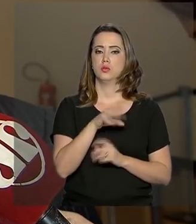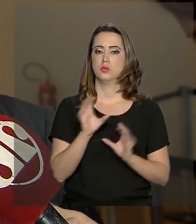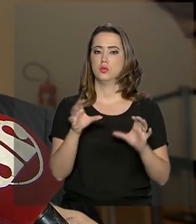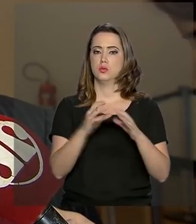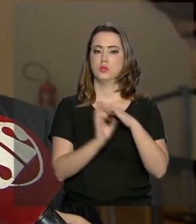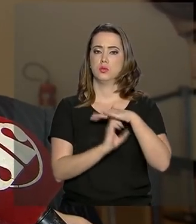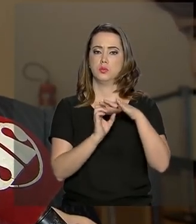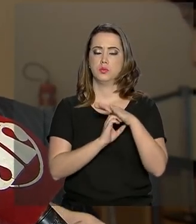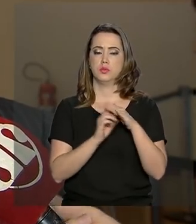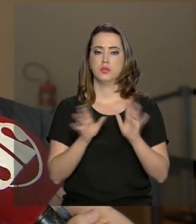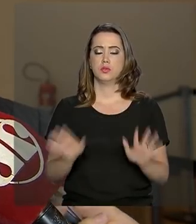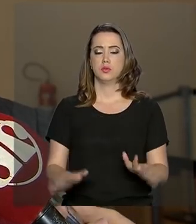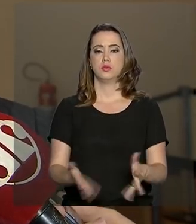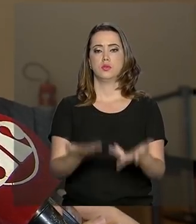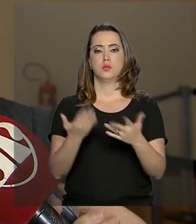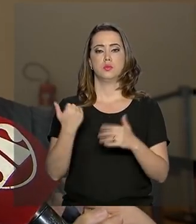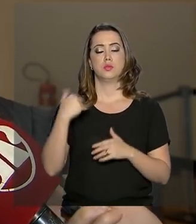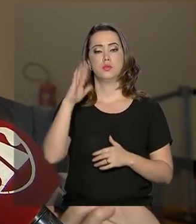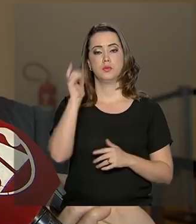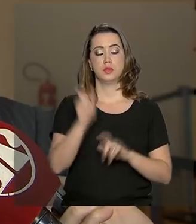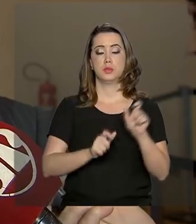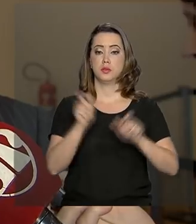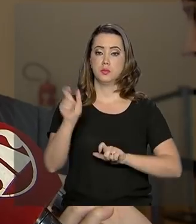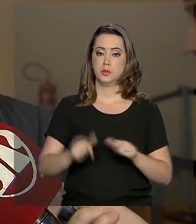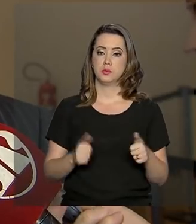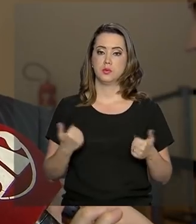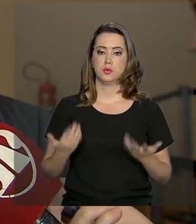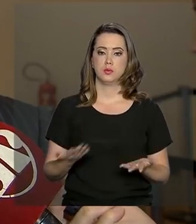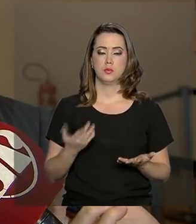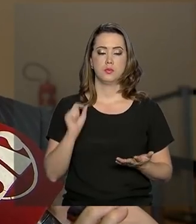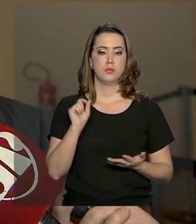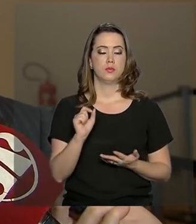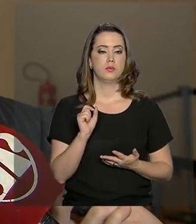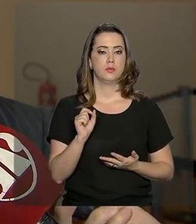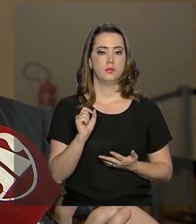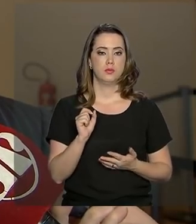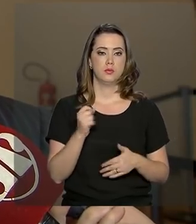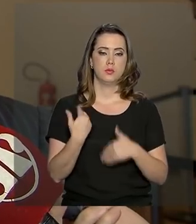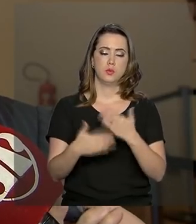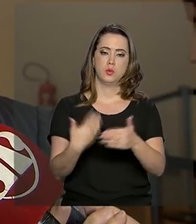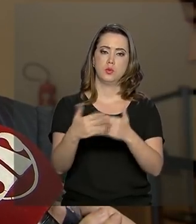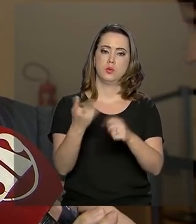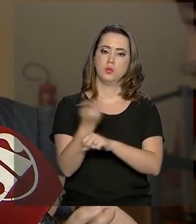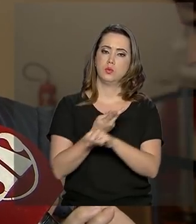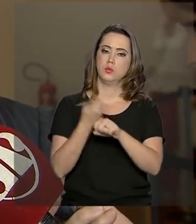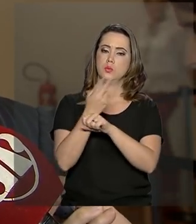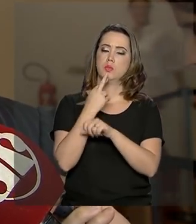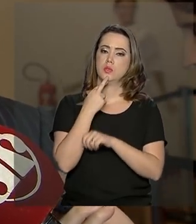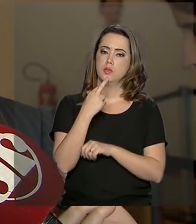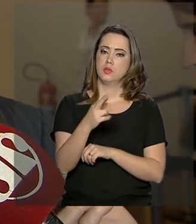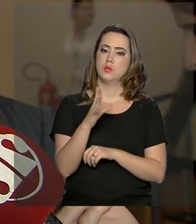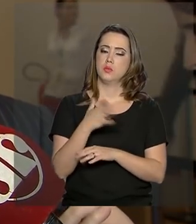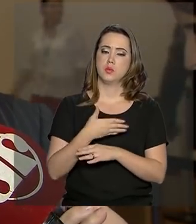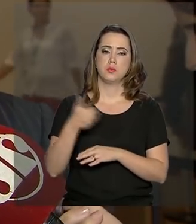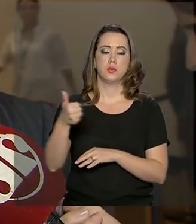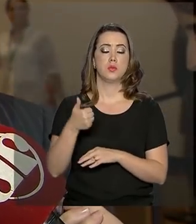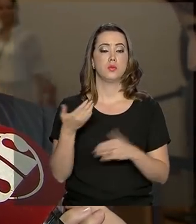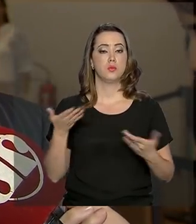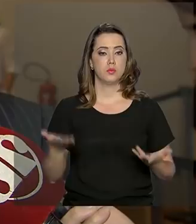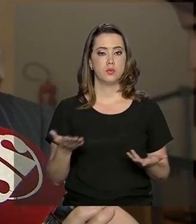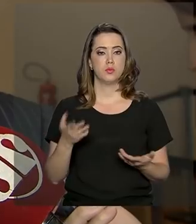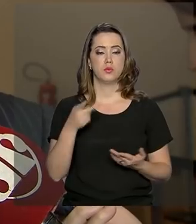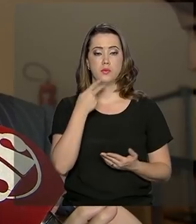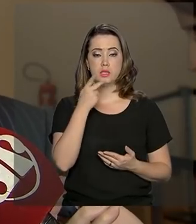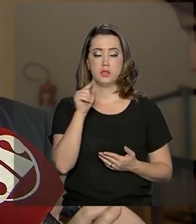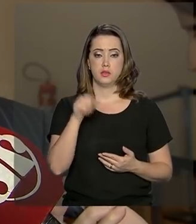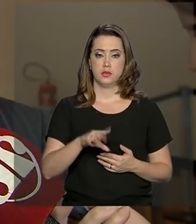E isso motiva mais ainda as pessoas a continuarem a buscar resultados muito melhores. Como eu